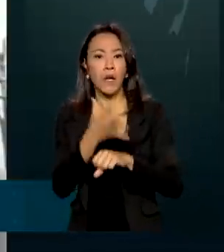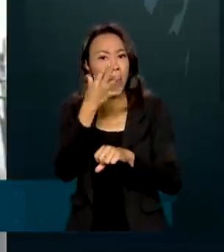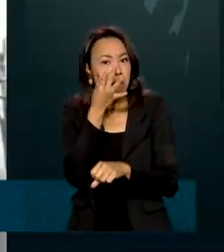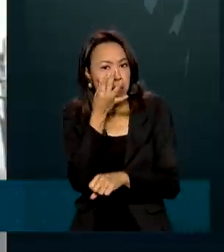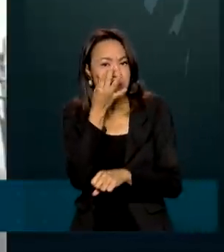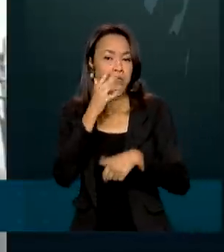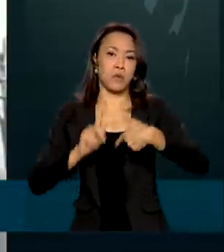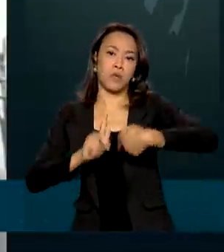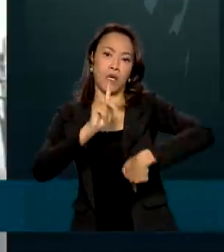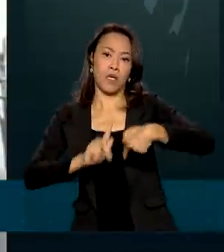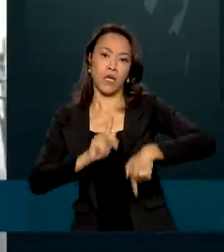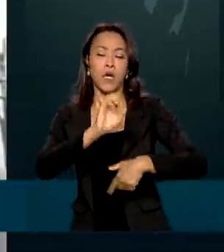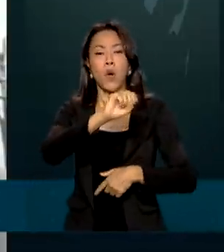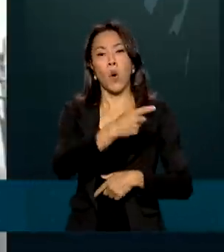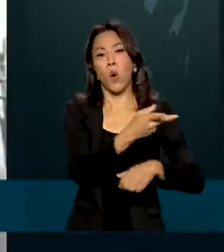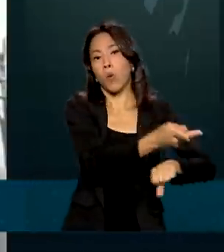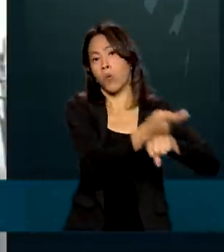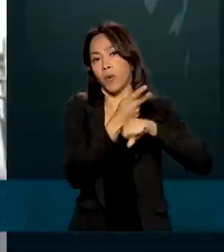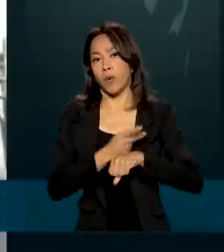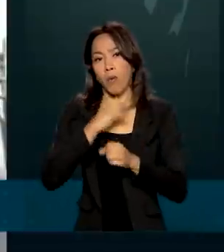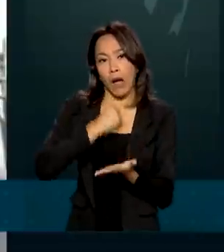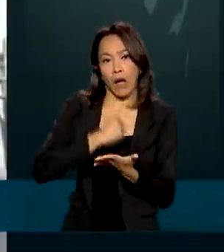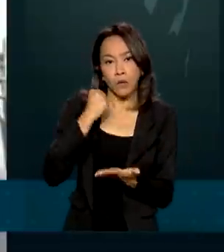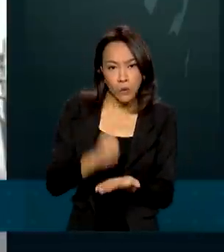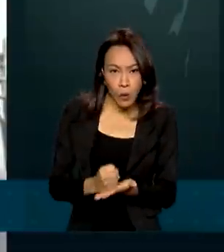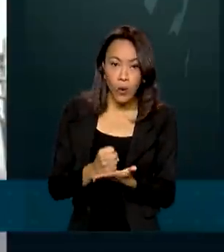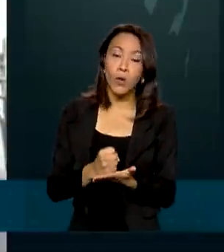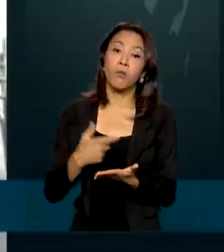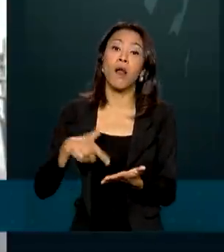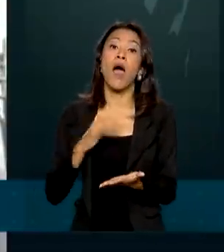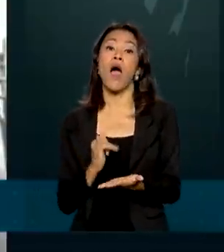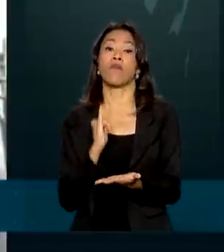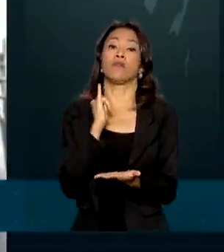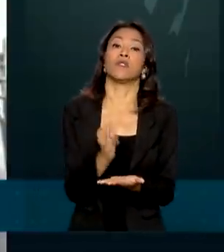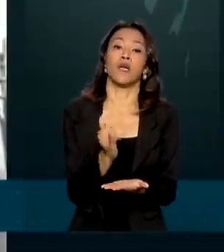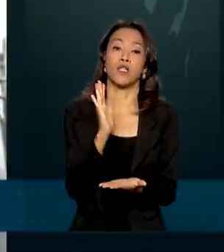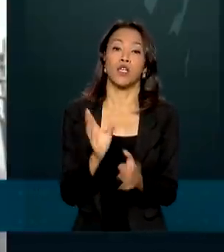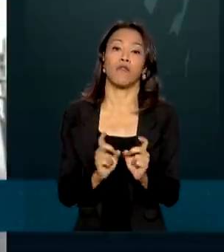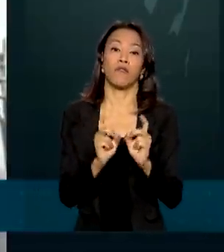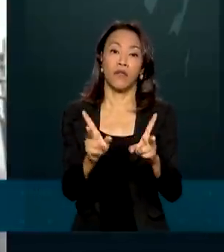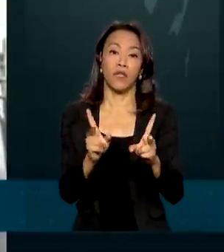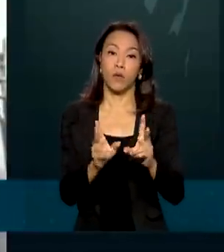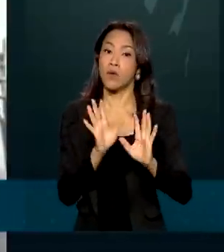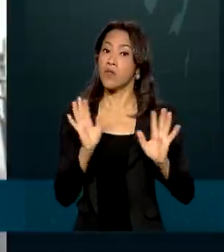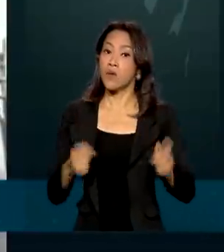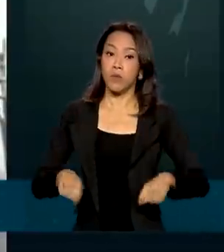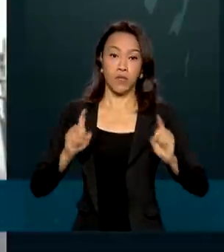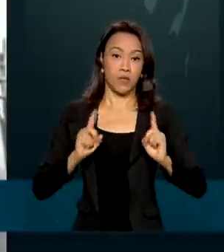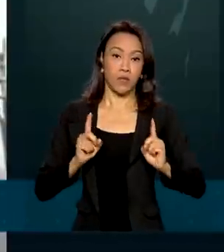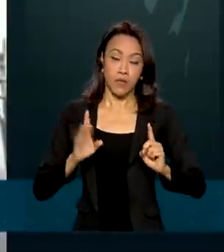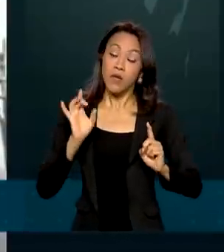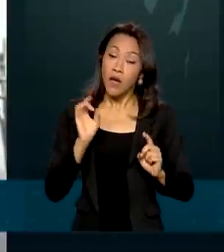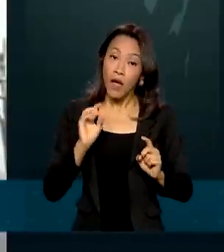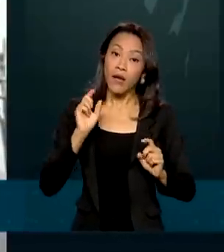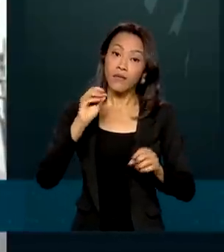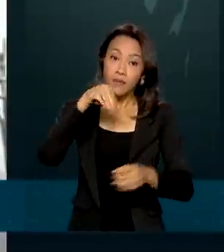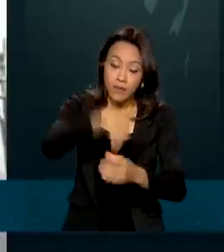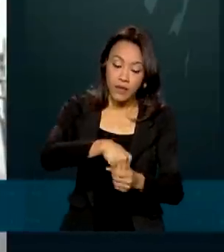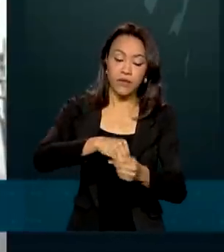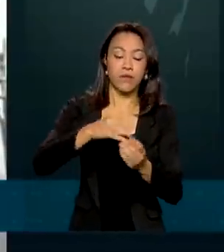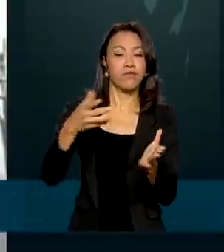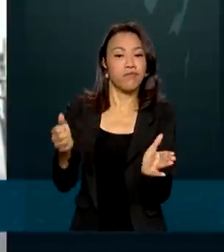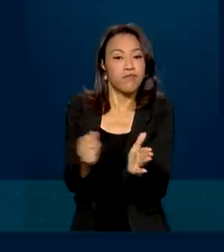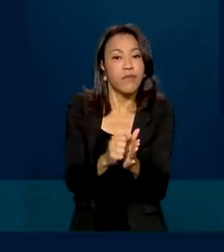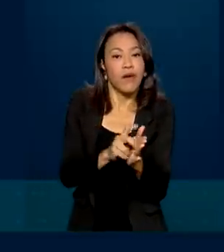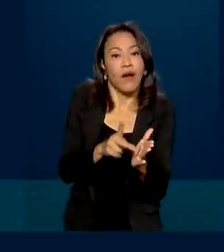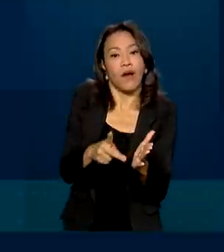do DETRAN ou até um cartório para fazer o processo de comunicação de venda. Esse procedimento é feito de forma automatizada após a concretização